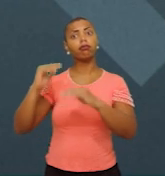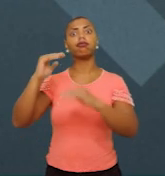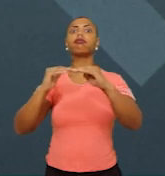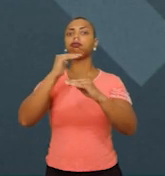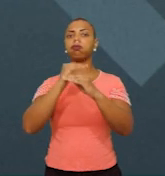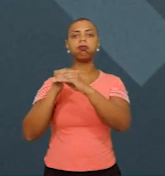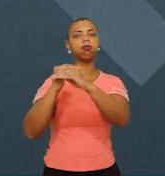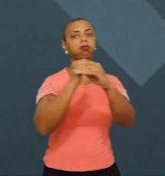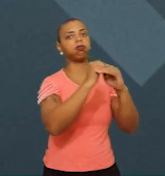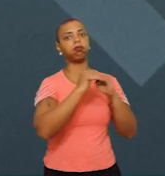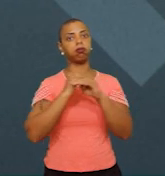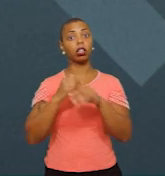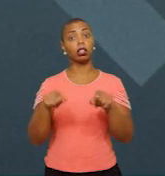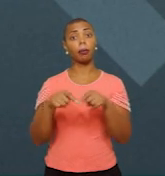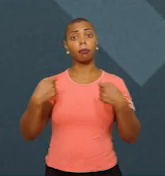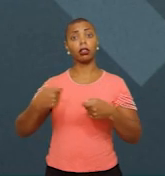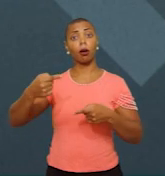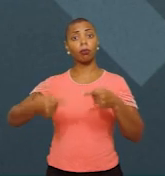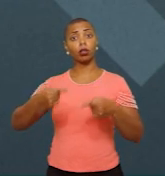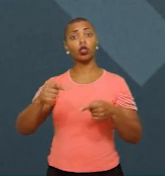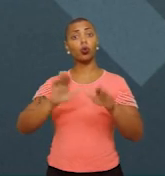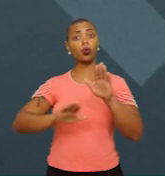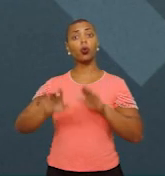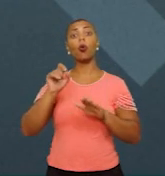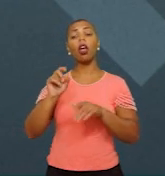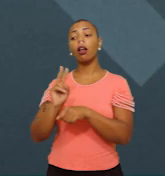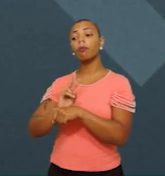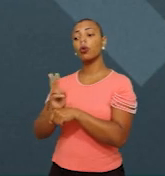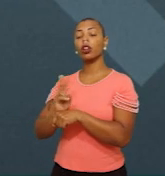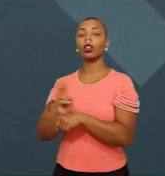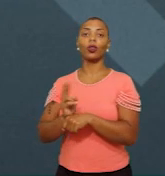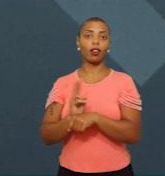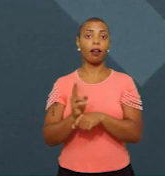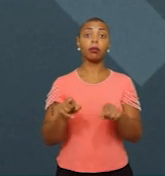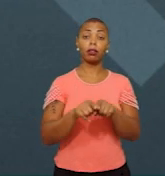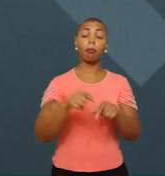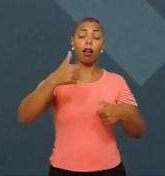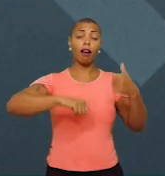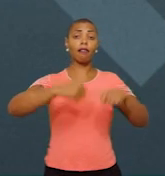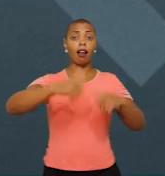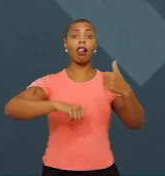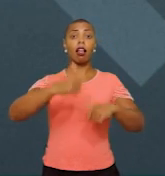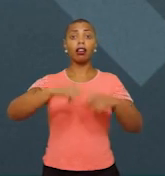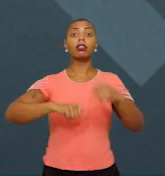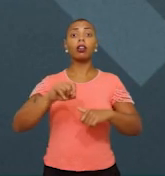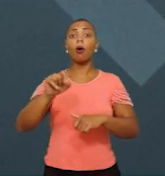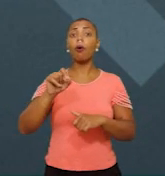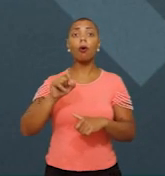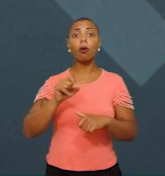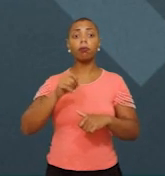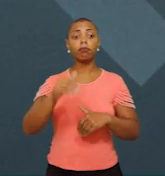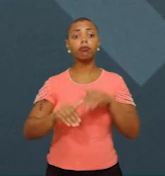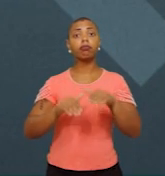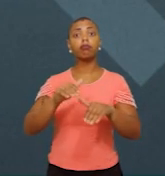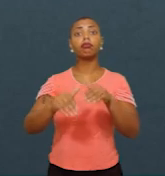eu preciso ter uma política cuidadosa do monitoramento e da avaliação dos passos de implementação